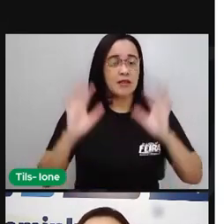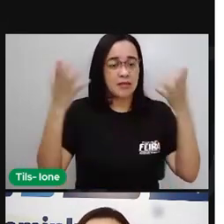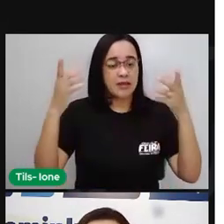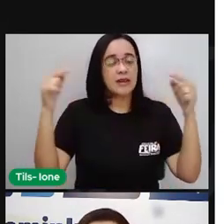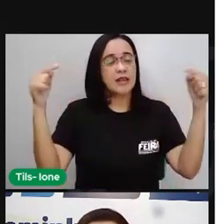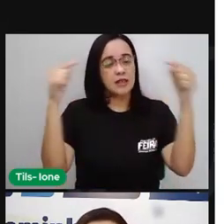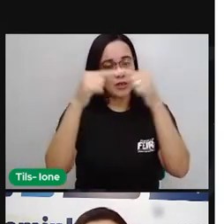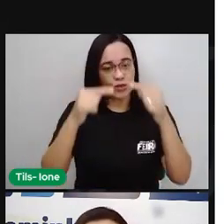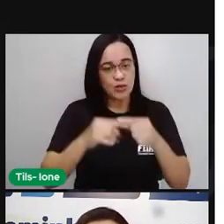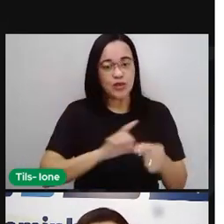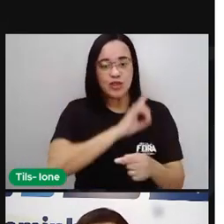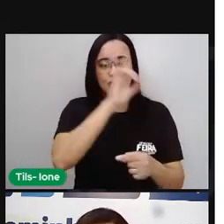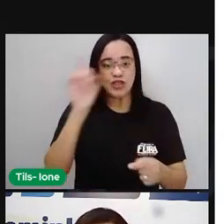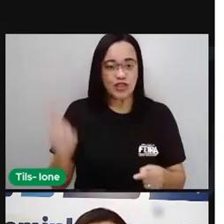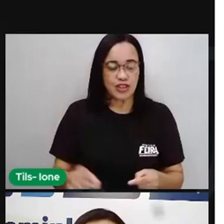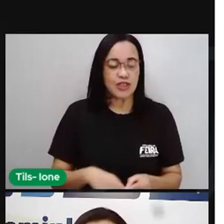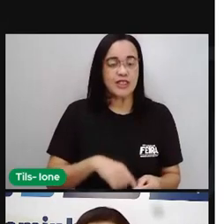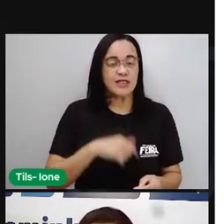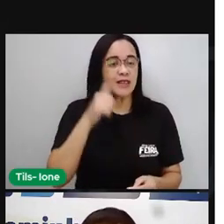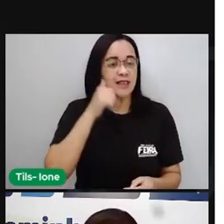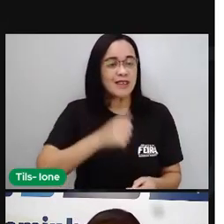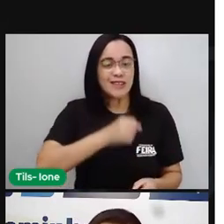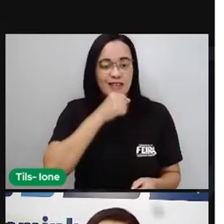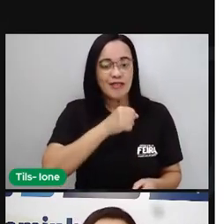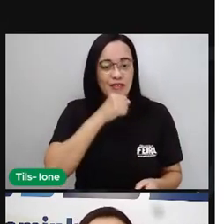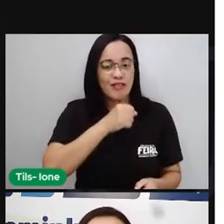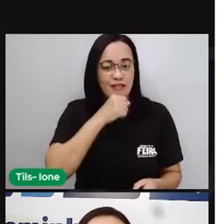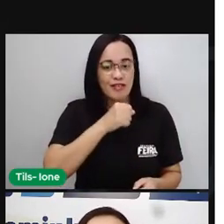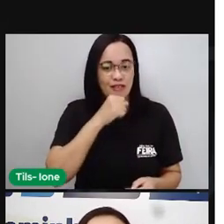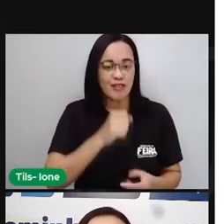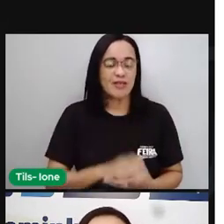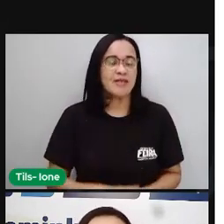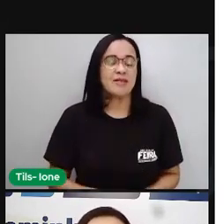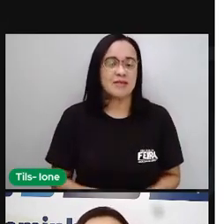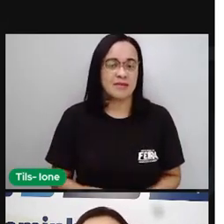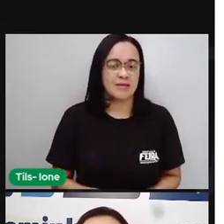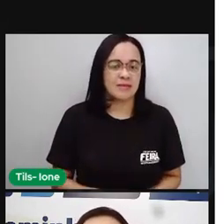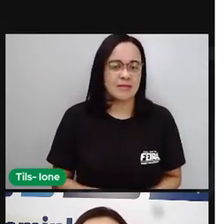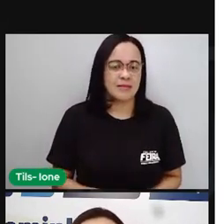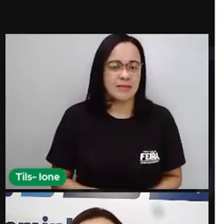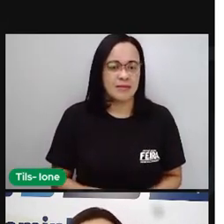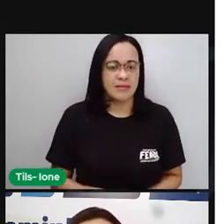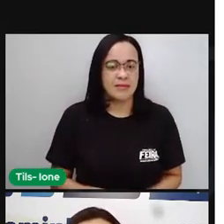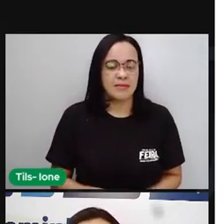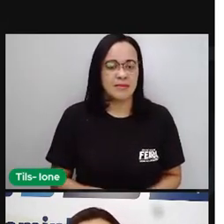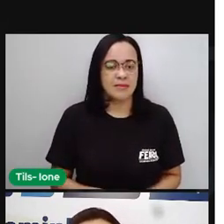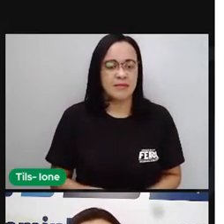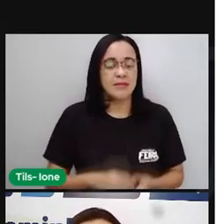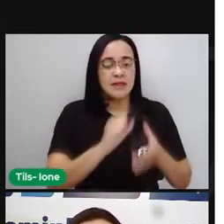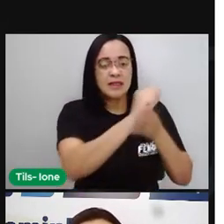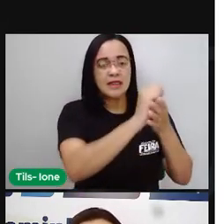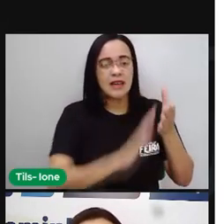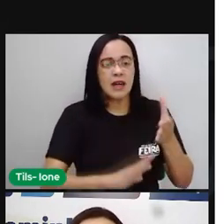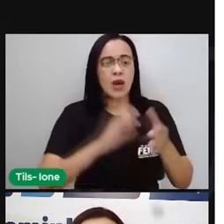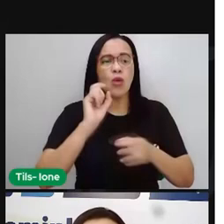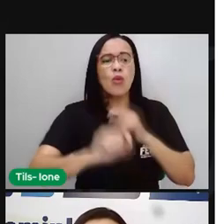homenagens, das palavras ali pras avós também. O que que a gente pode observar?